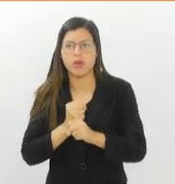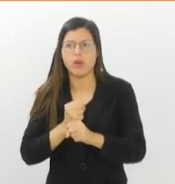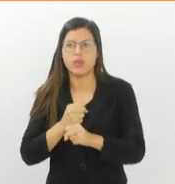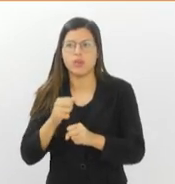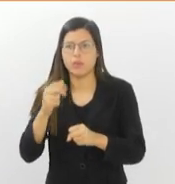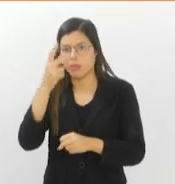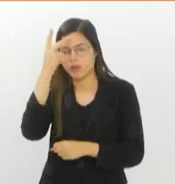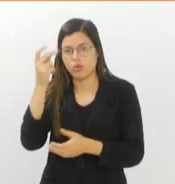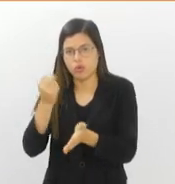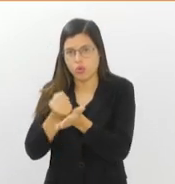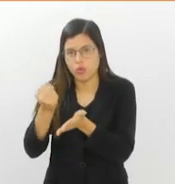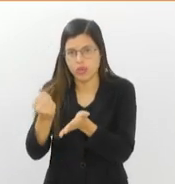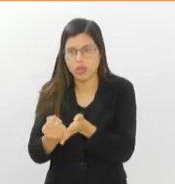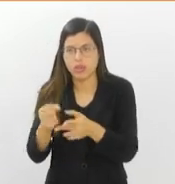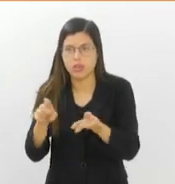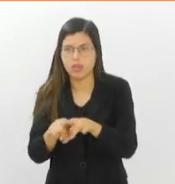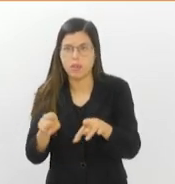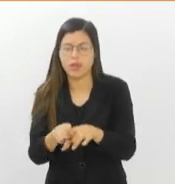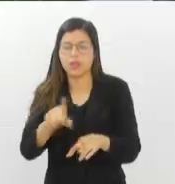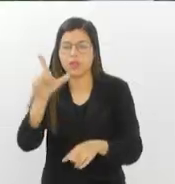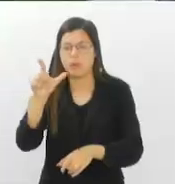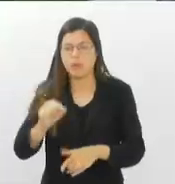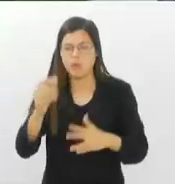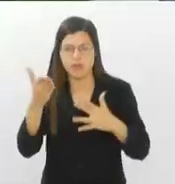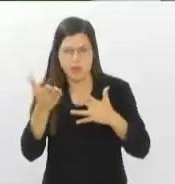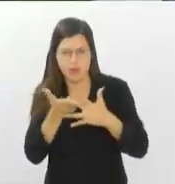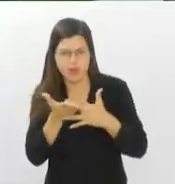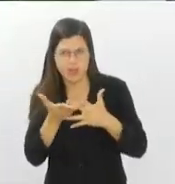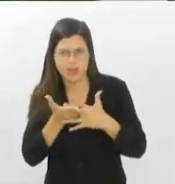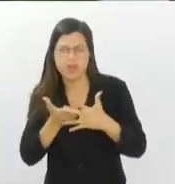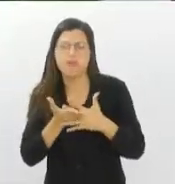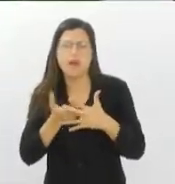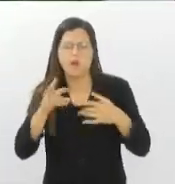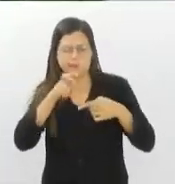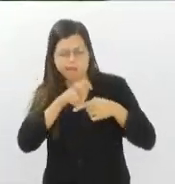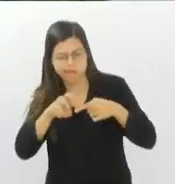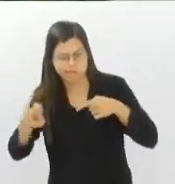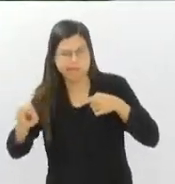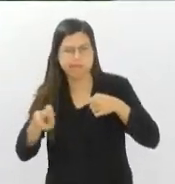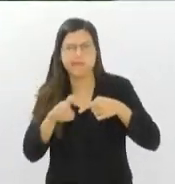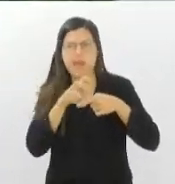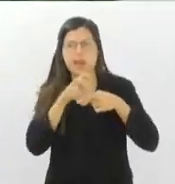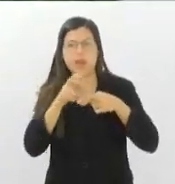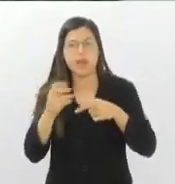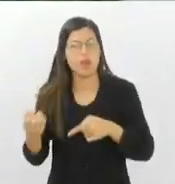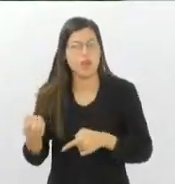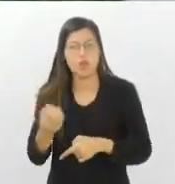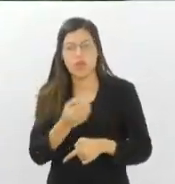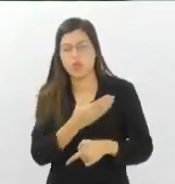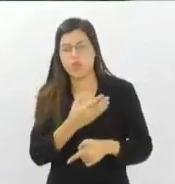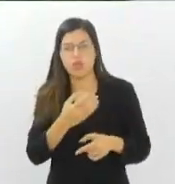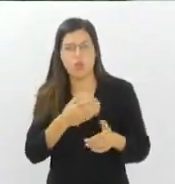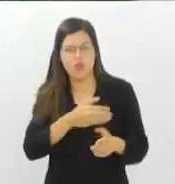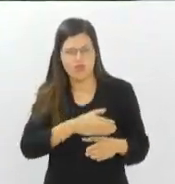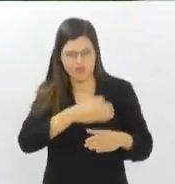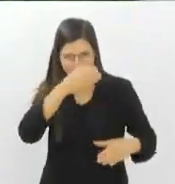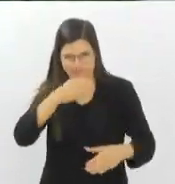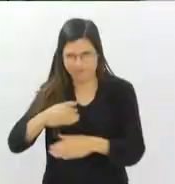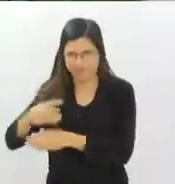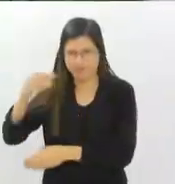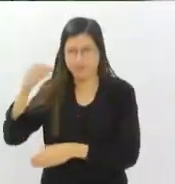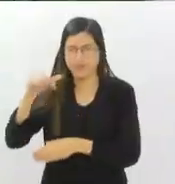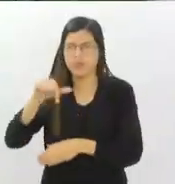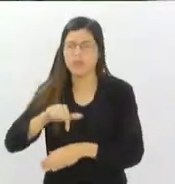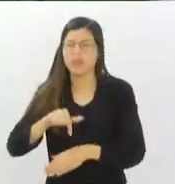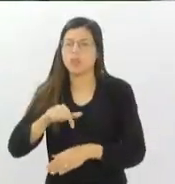contratados, houve redução dos intervalos entre a passagem de um bonde e outro, e novos postes foram instalados no trajeto do ramal Paula